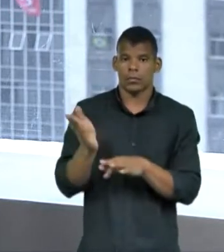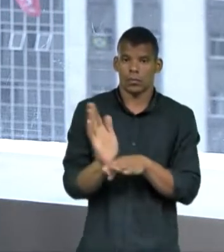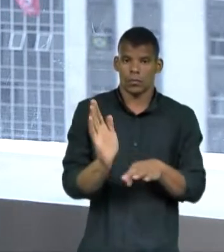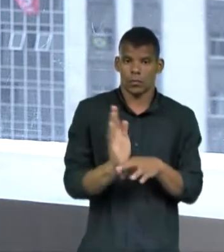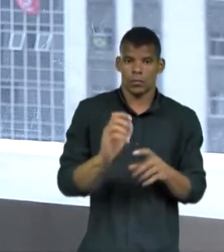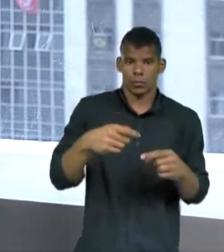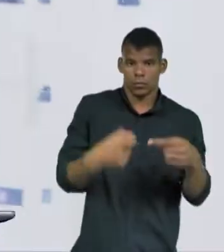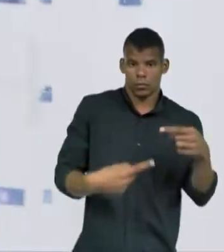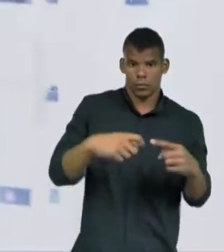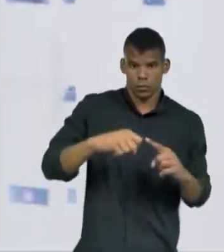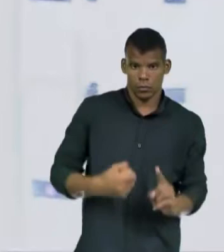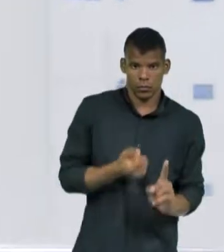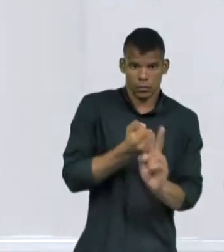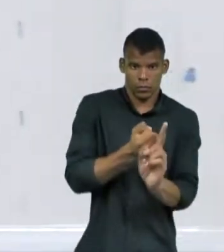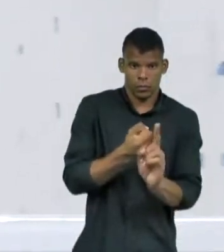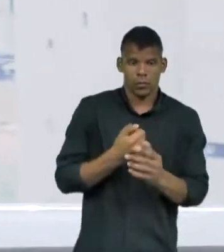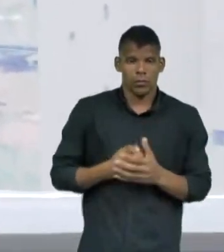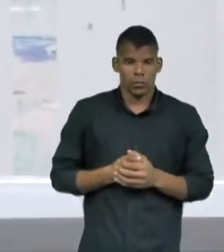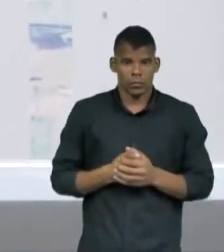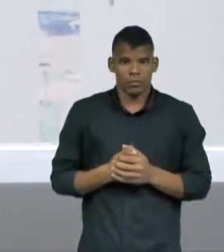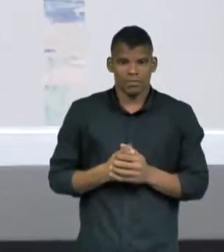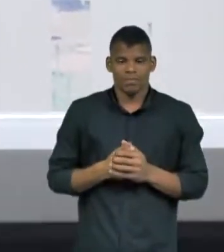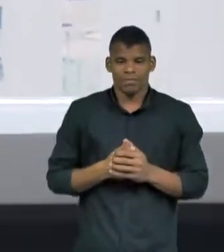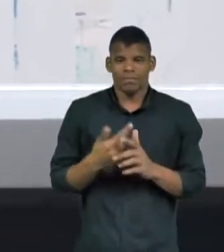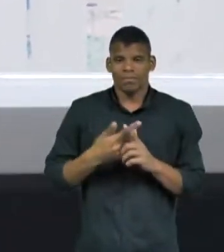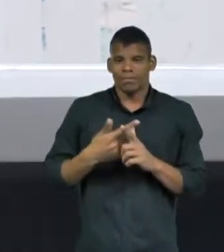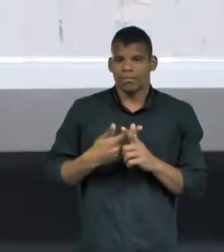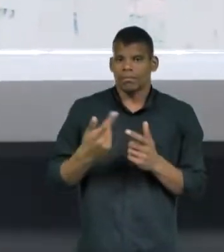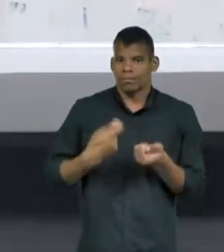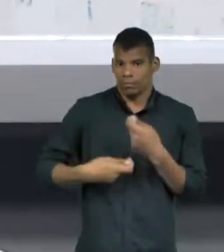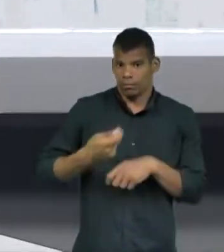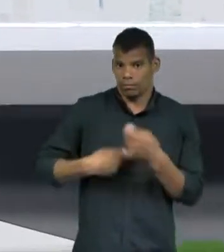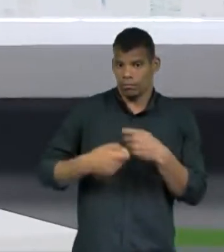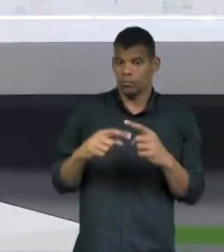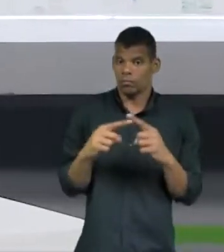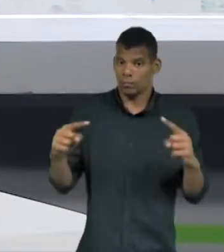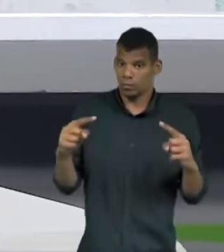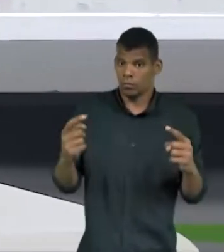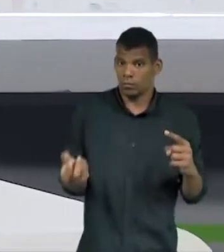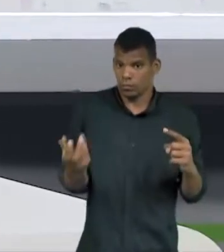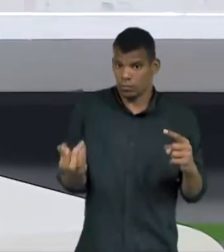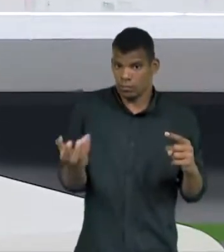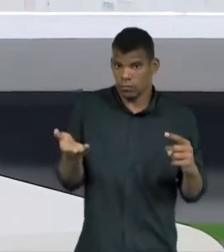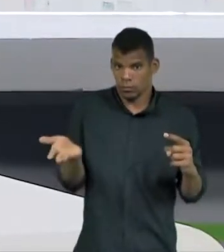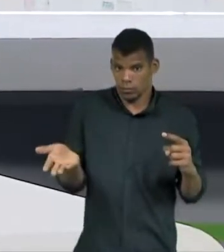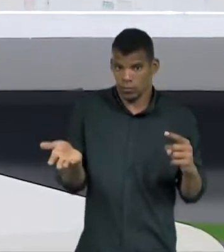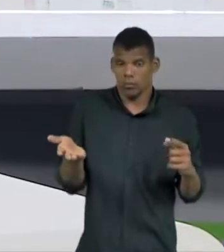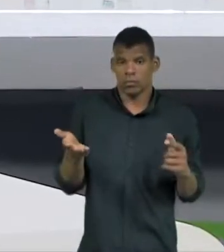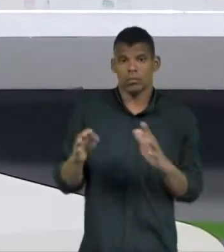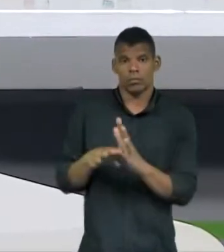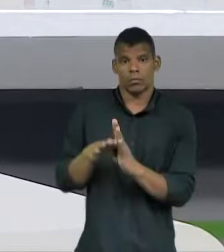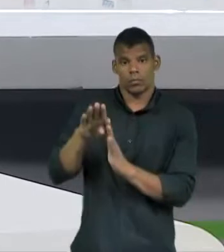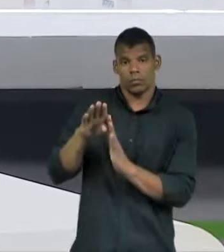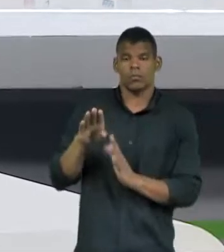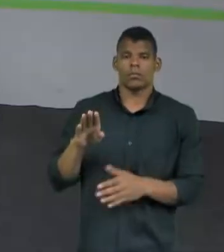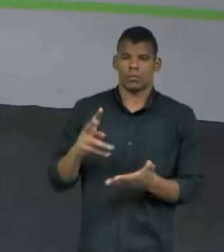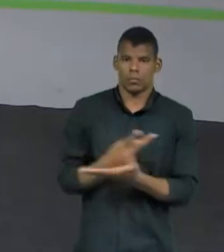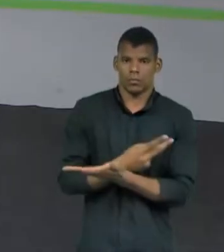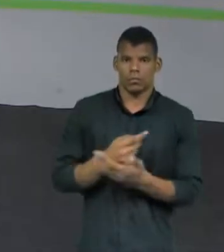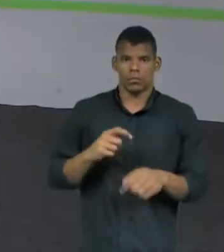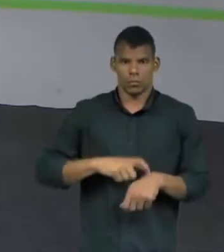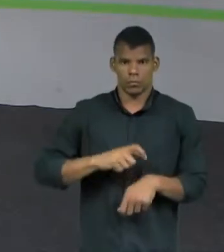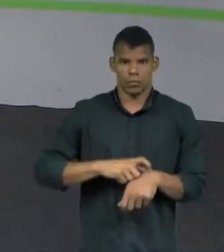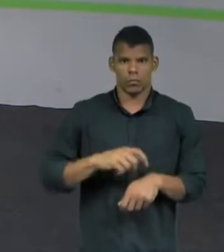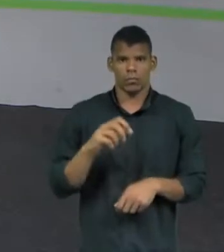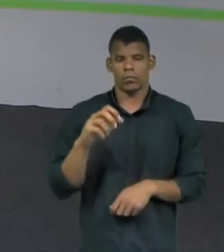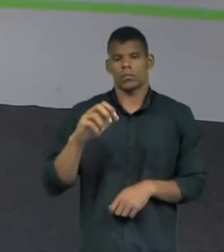sociais. E mesmo com a crise financeira, a indústria da cerveja comemora o crescimento do setor. Agora